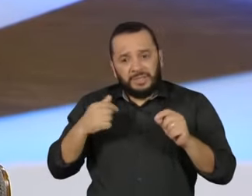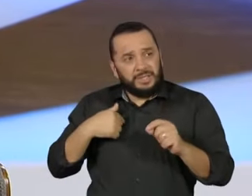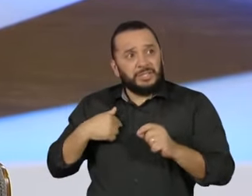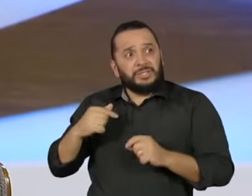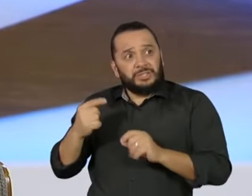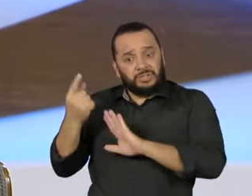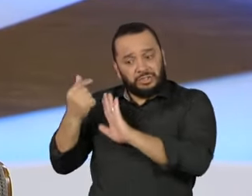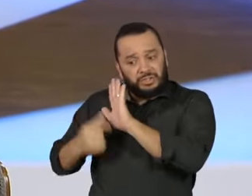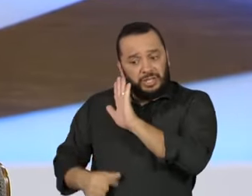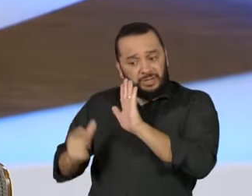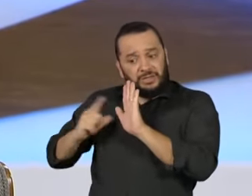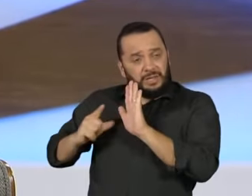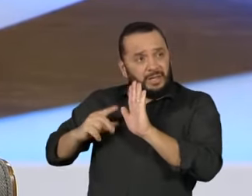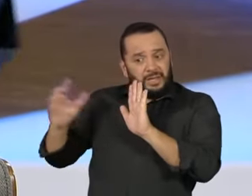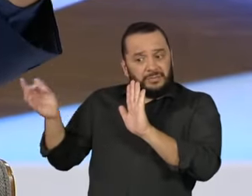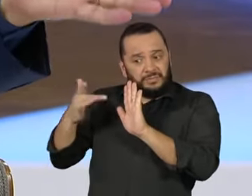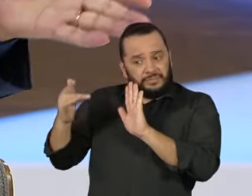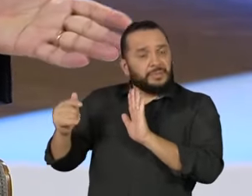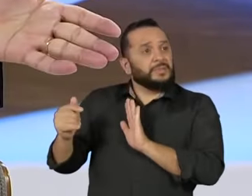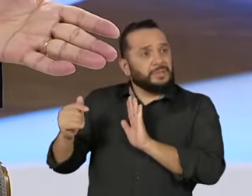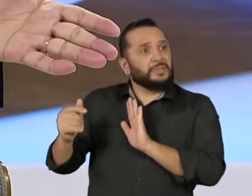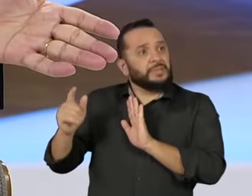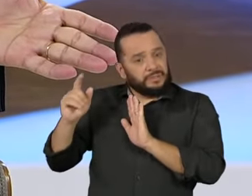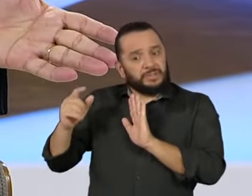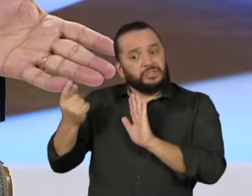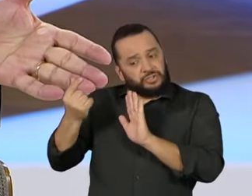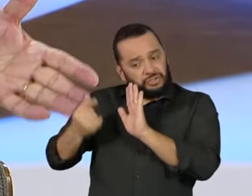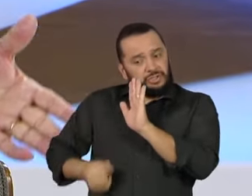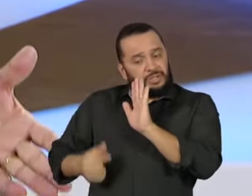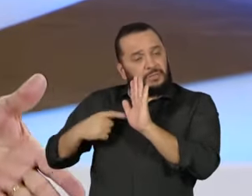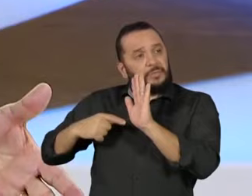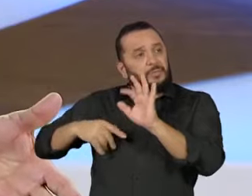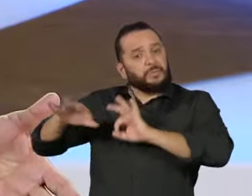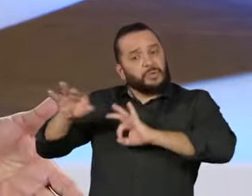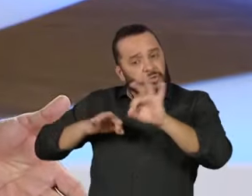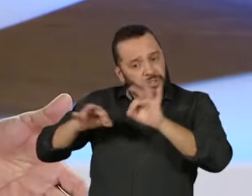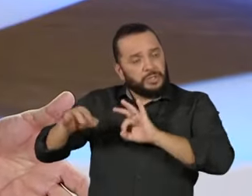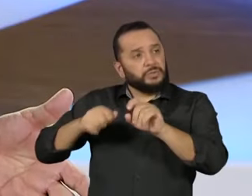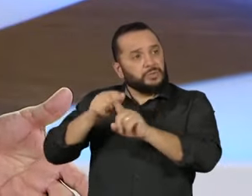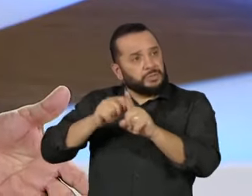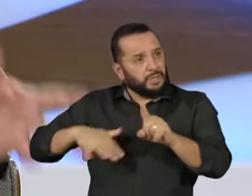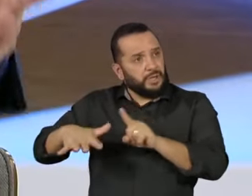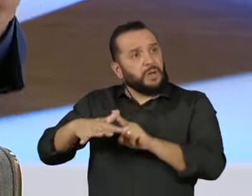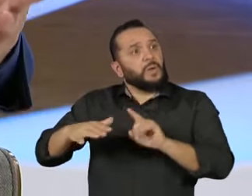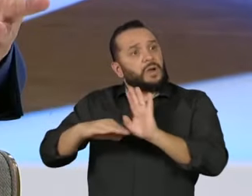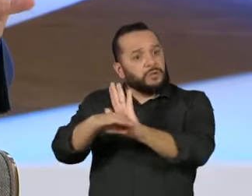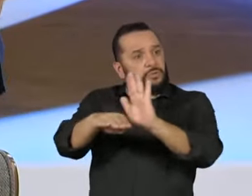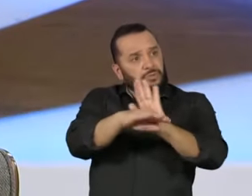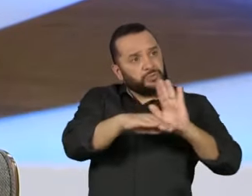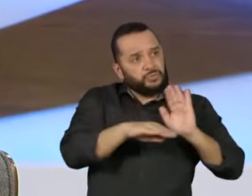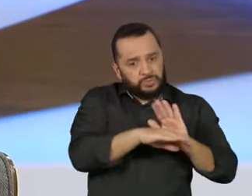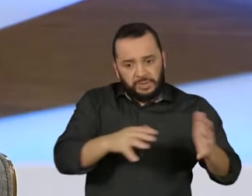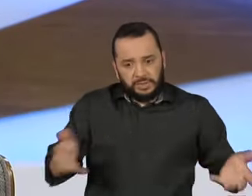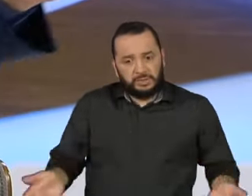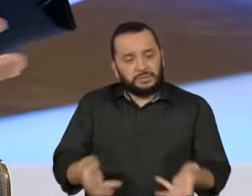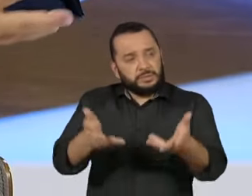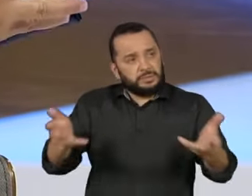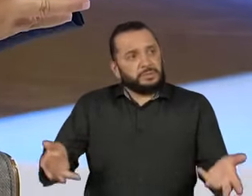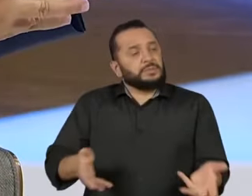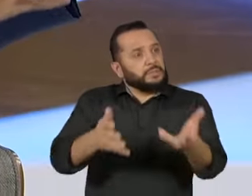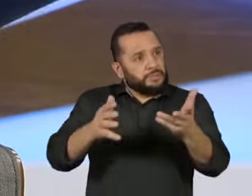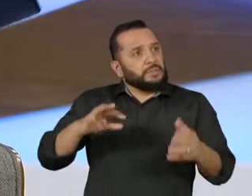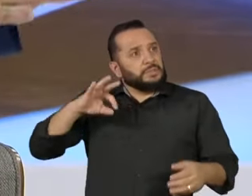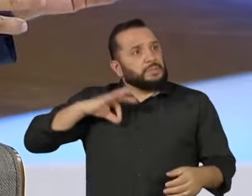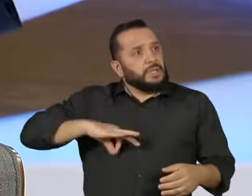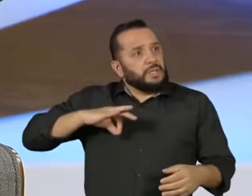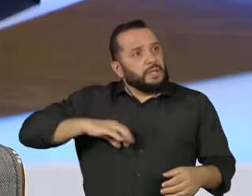dinheiro carimbado como programa social que ajuda a concentrar renda no país. Então, esse dinheiro nós precisamos desviar